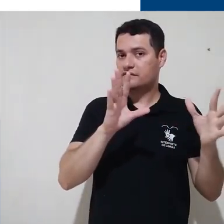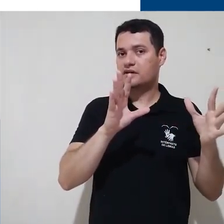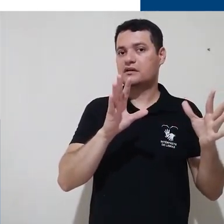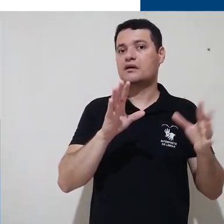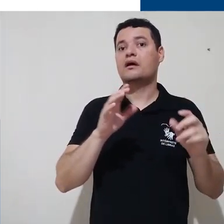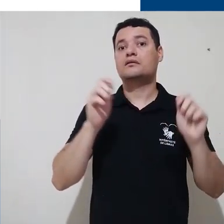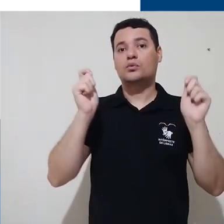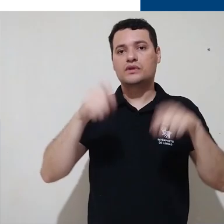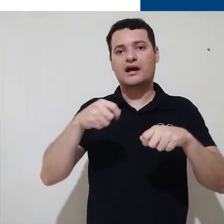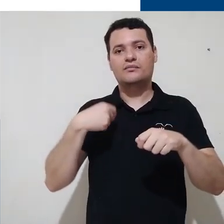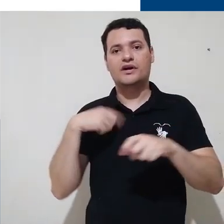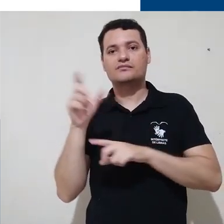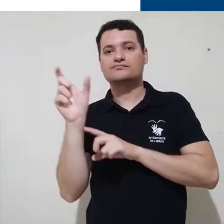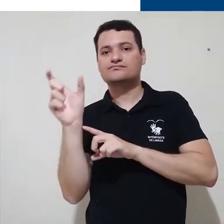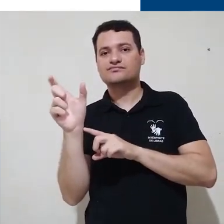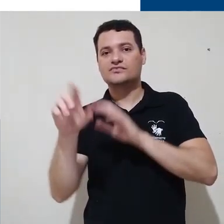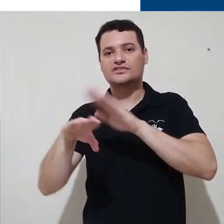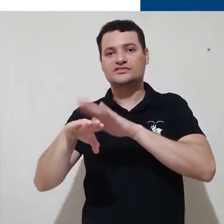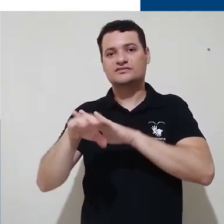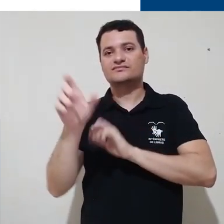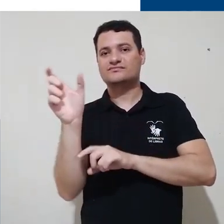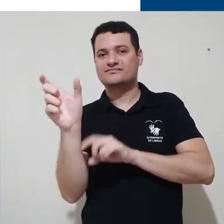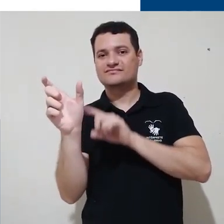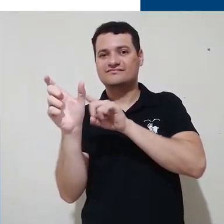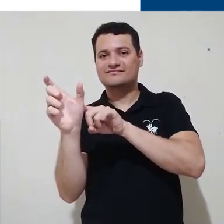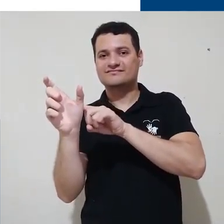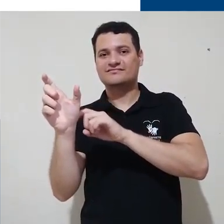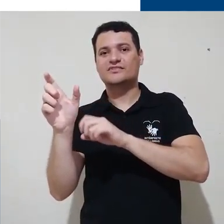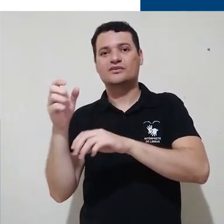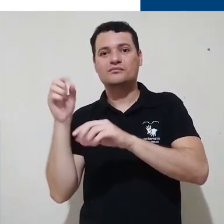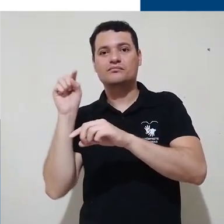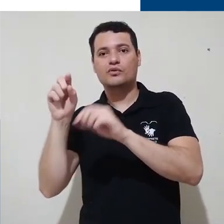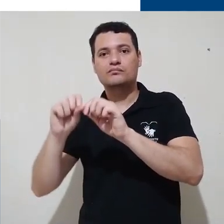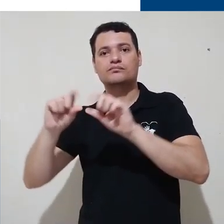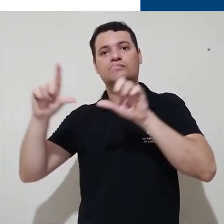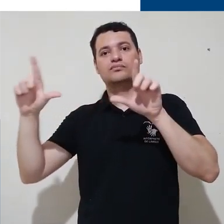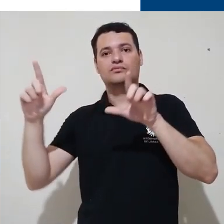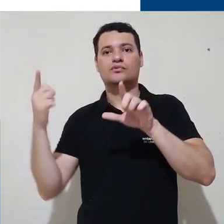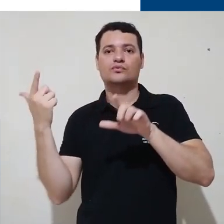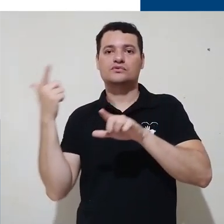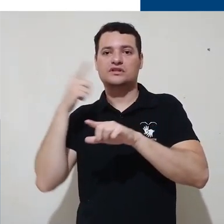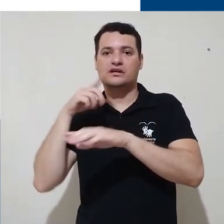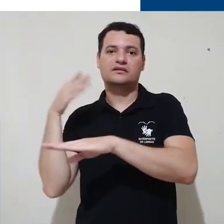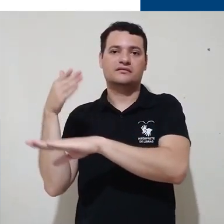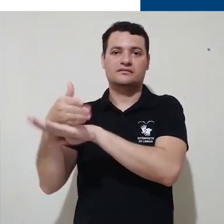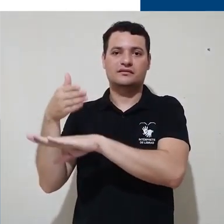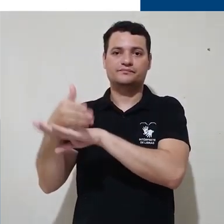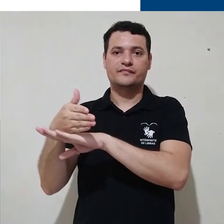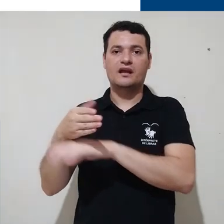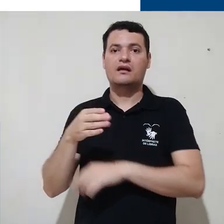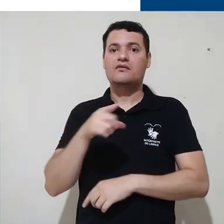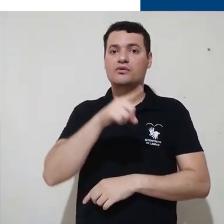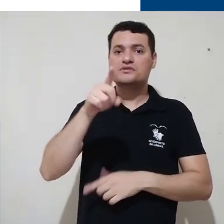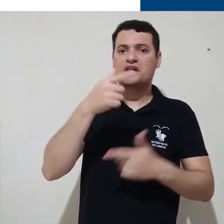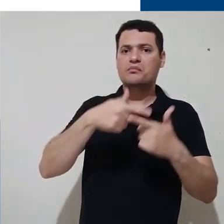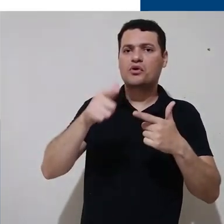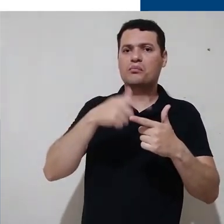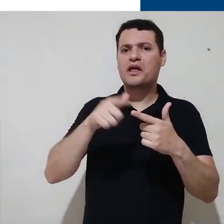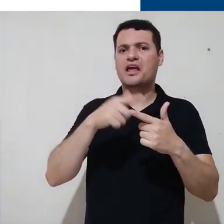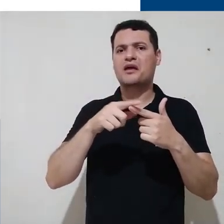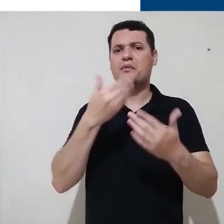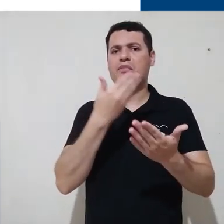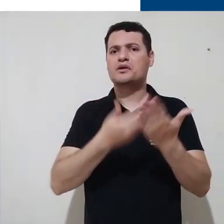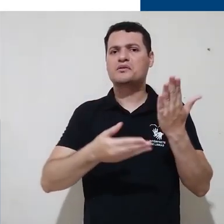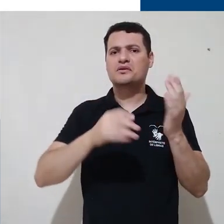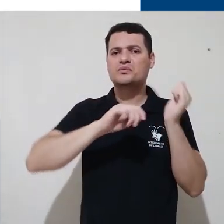visualizá-las acessando por este caminho aqui. Se os usuários tiverem problemas com recuperação de senha,